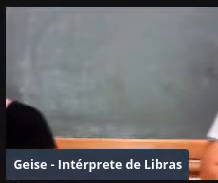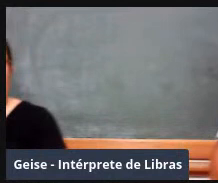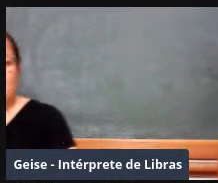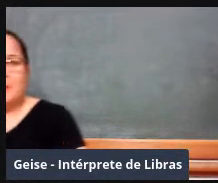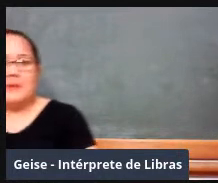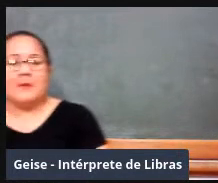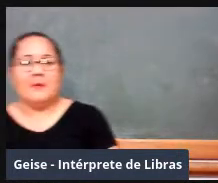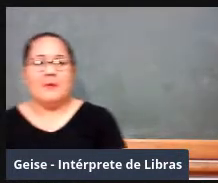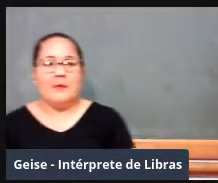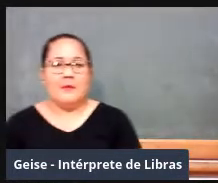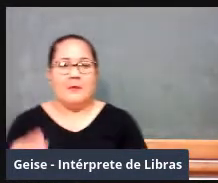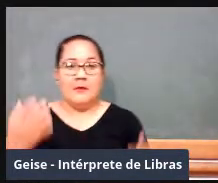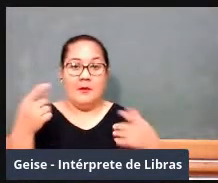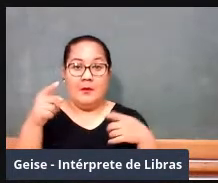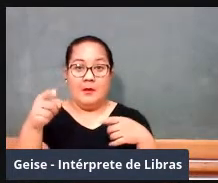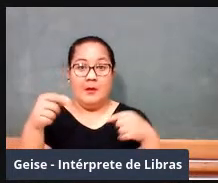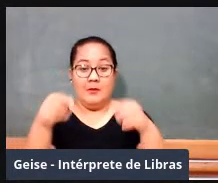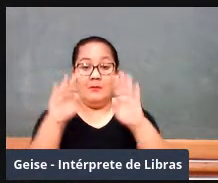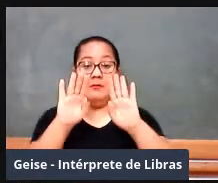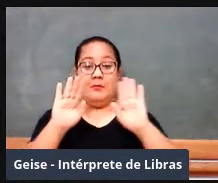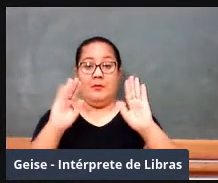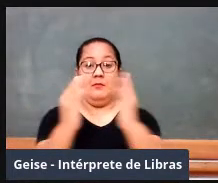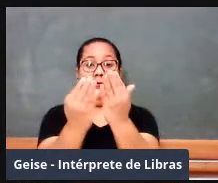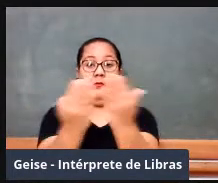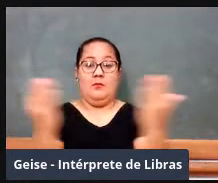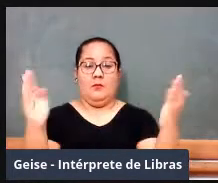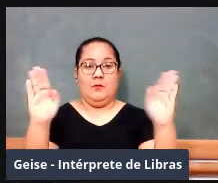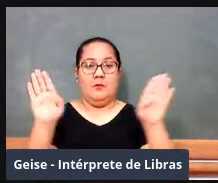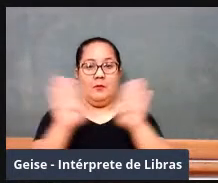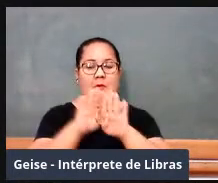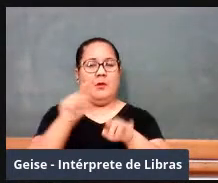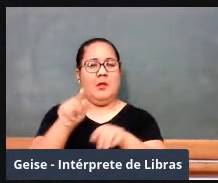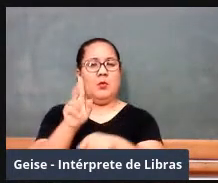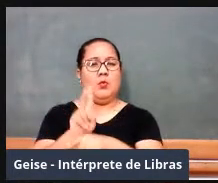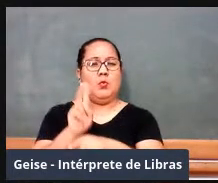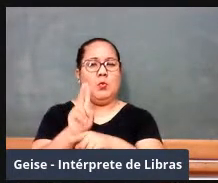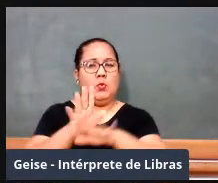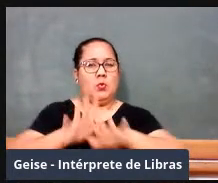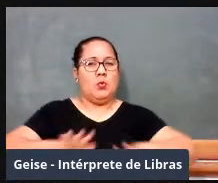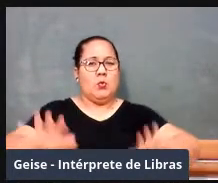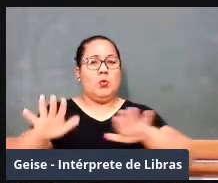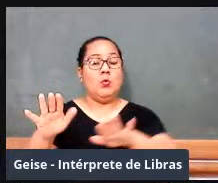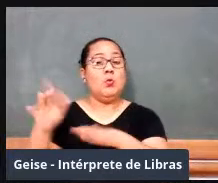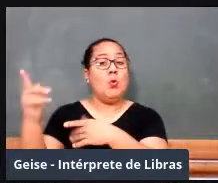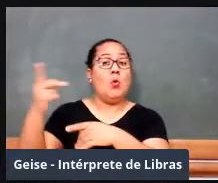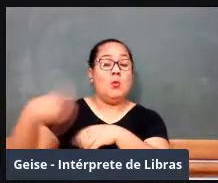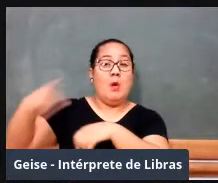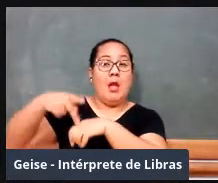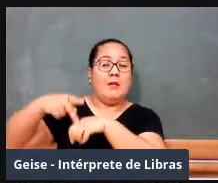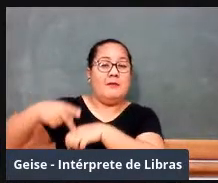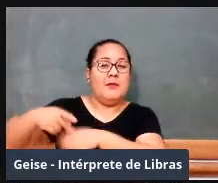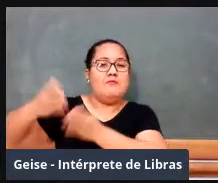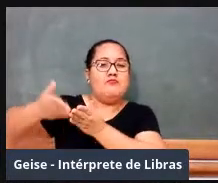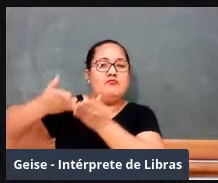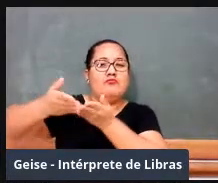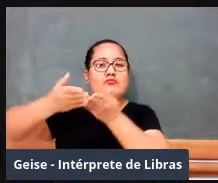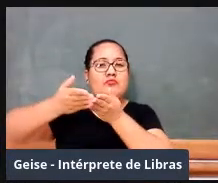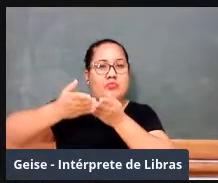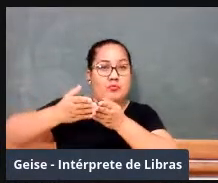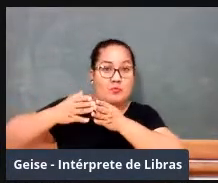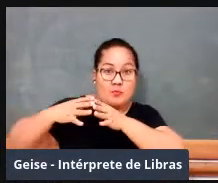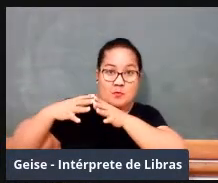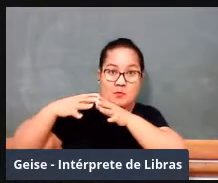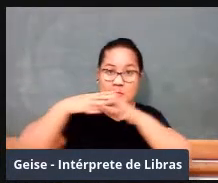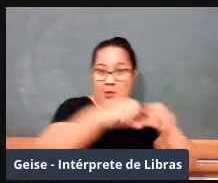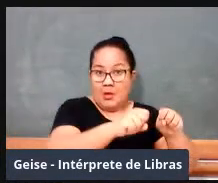terra conquistada pelos portugueses, não é? Bom, os portugueses tinham essa necessidade